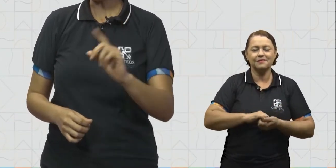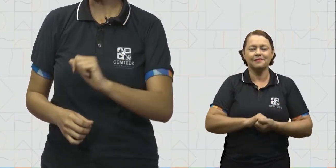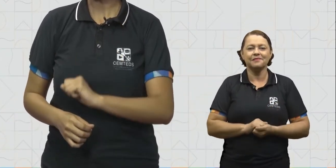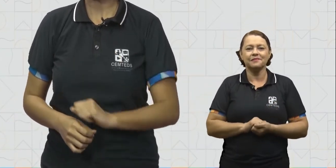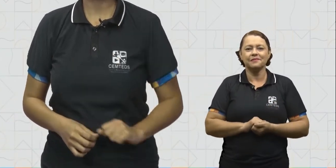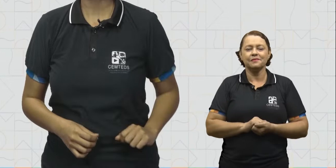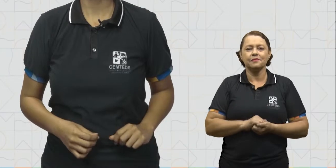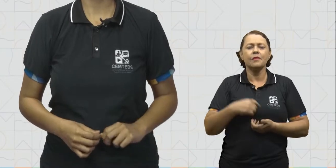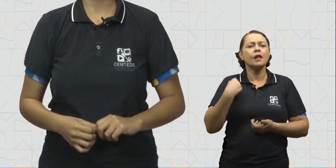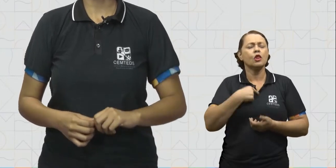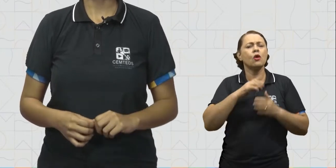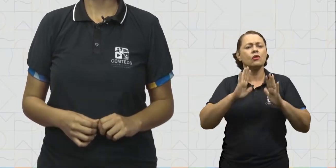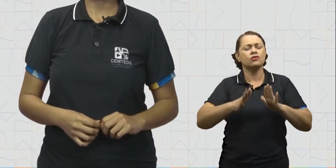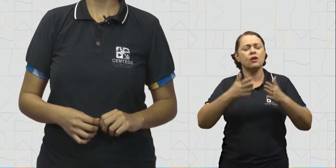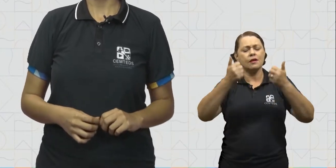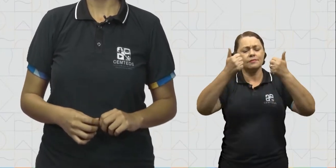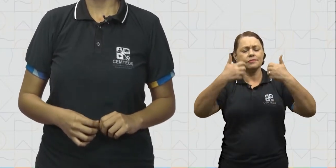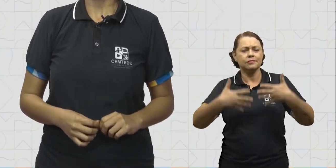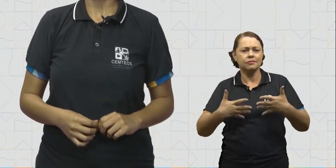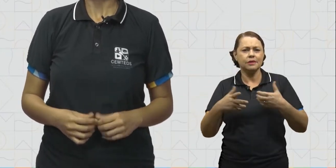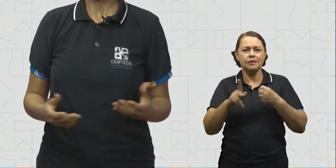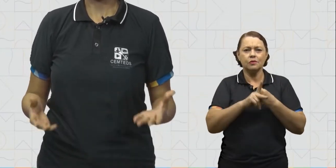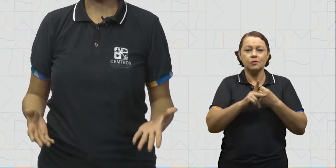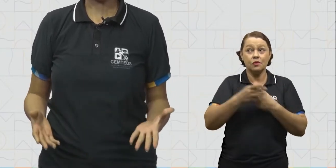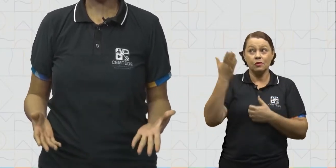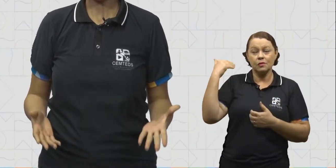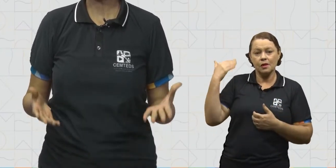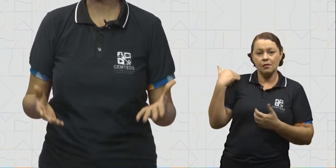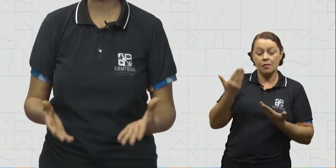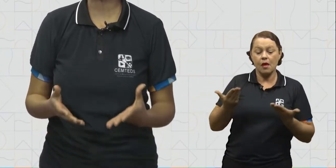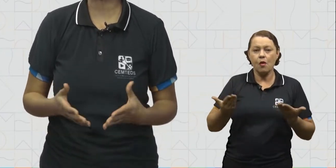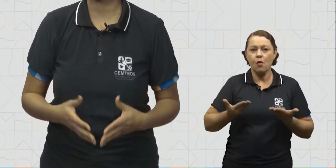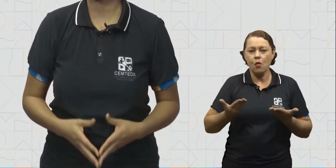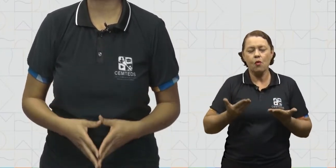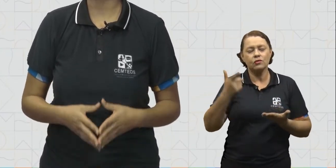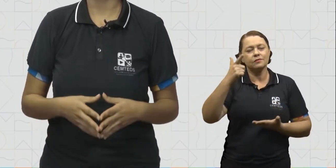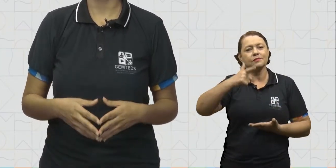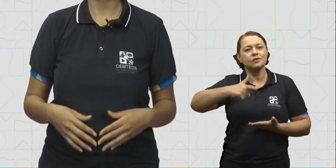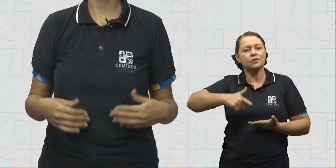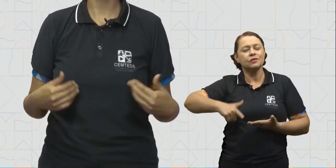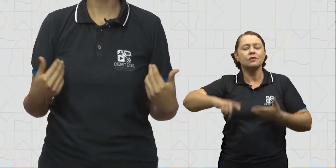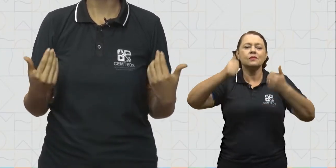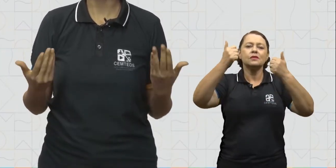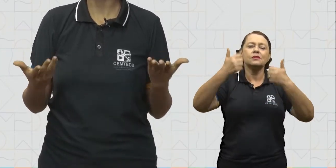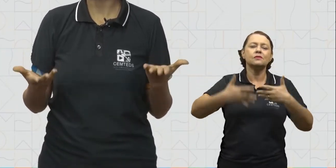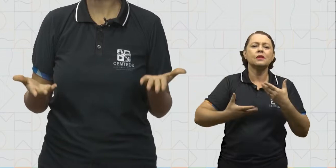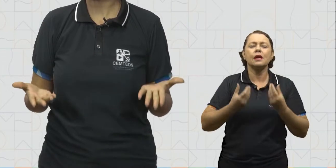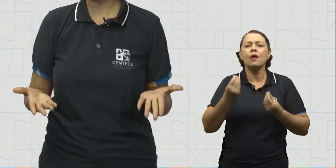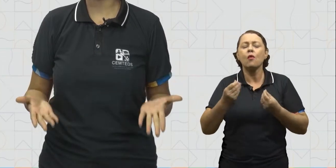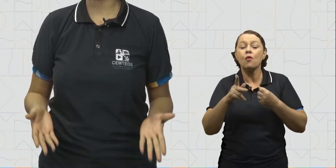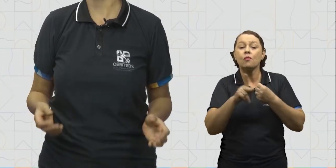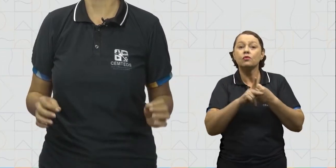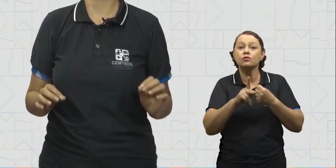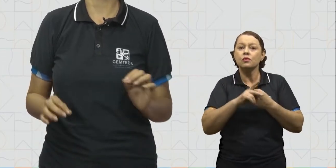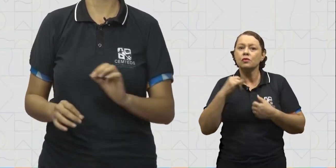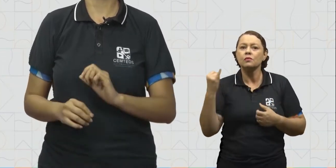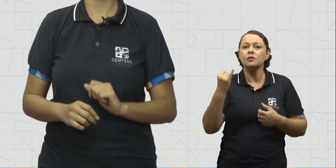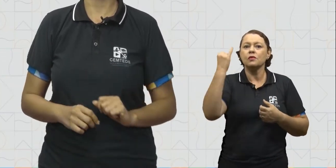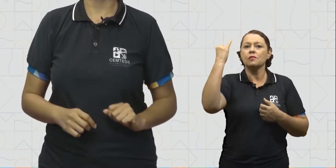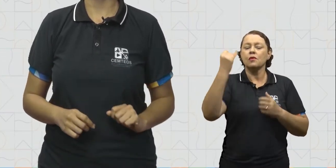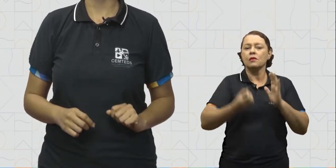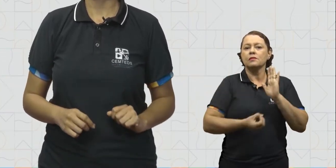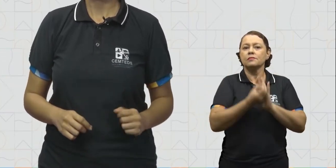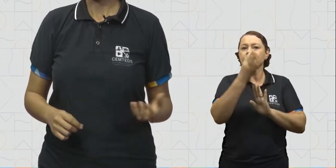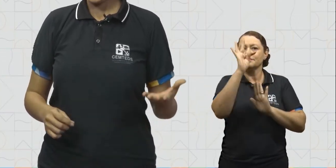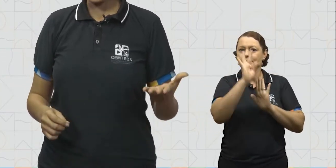Nós já falamos sobre pronomes na aula anterior. Hoje, continuaremos a falar sobre como eles são importantes na produção